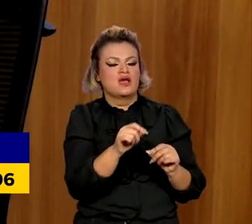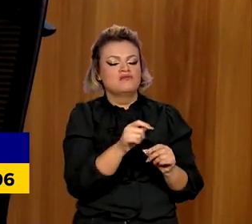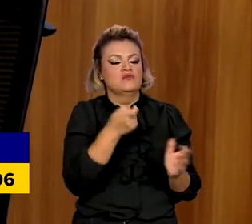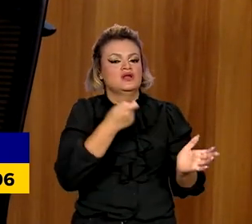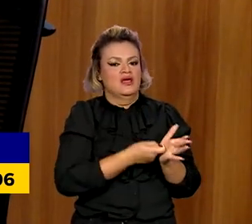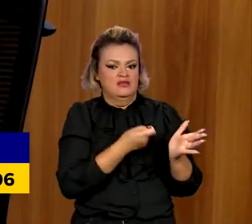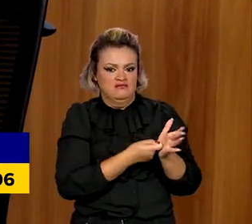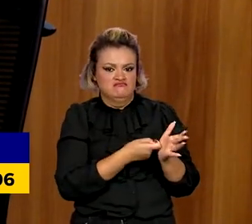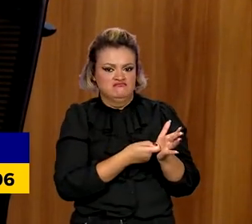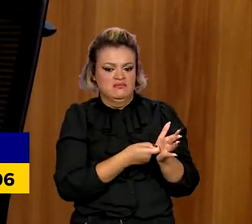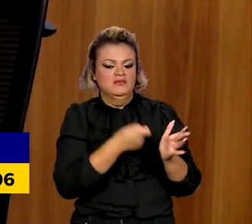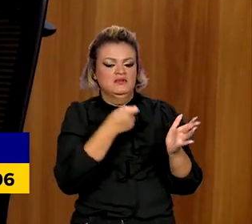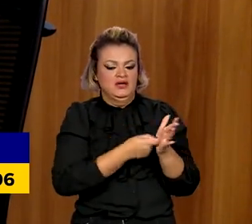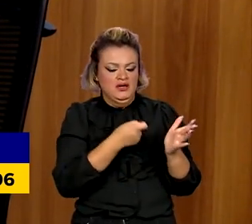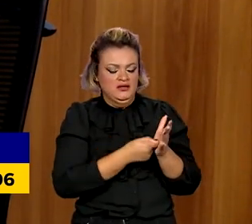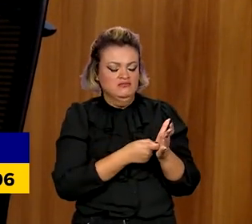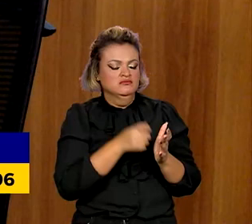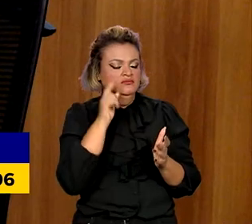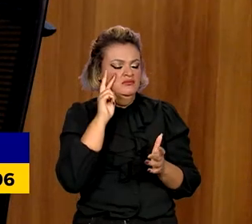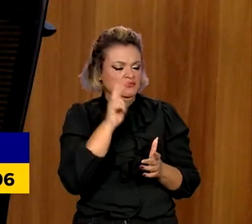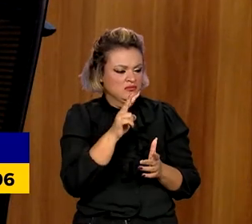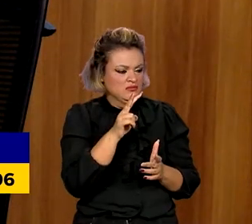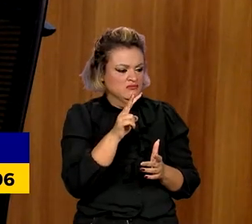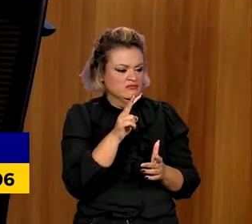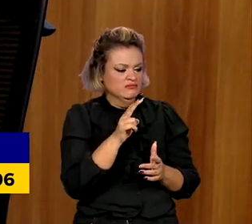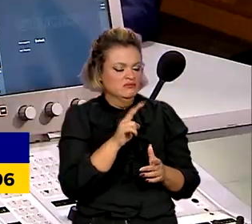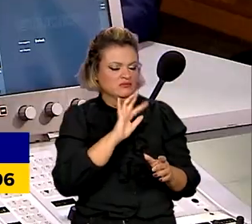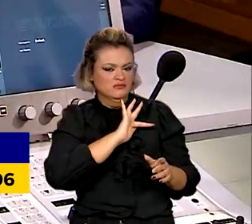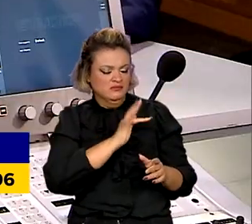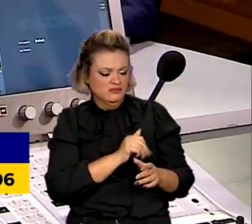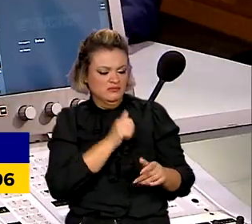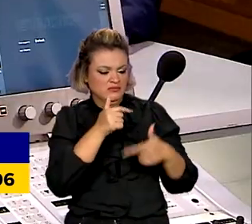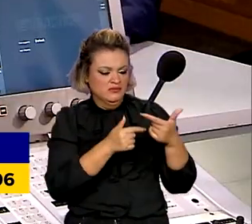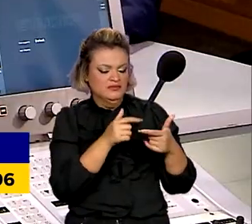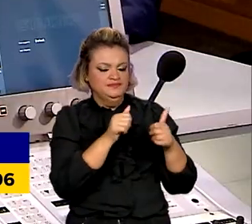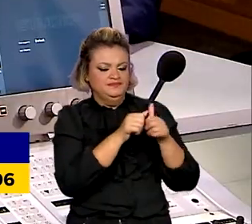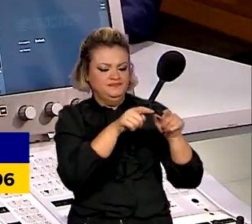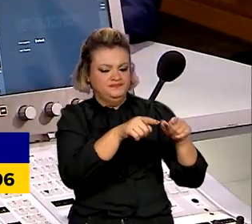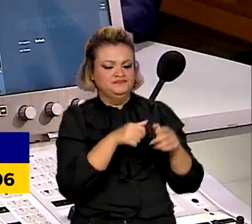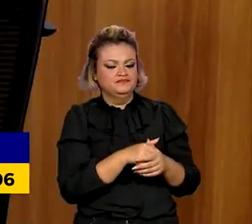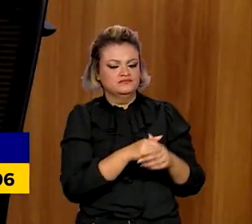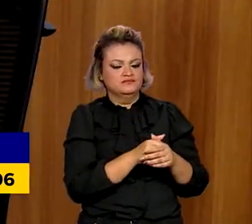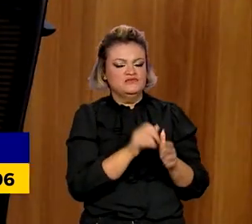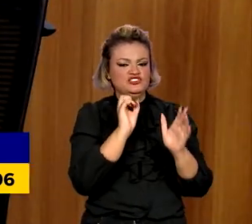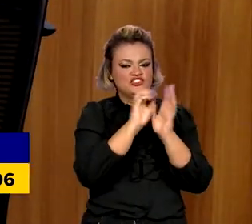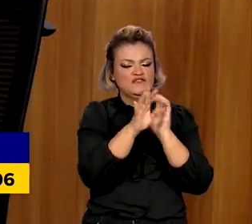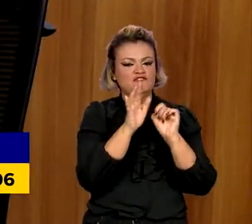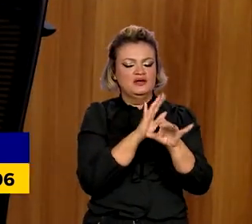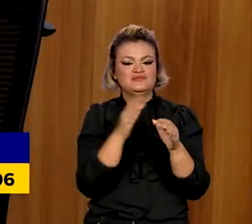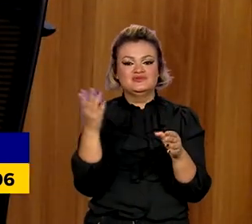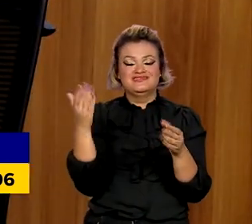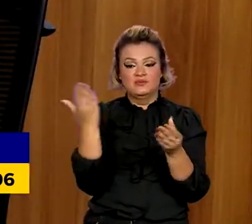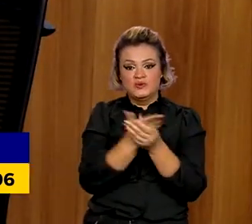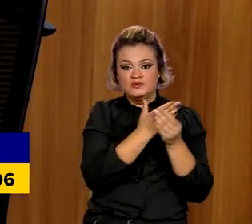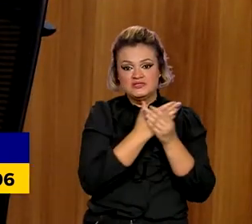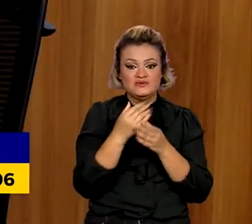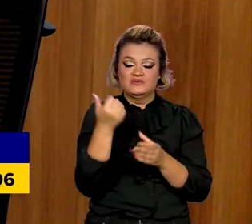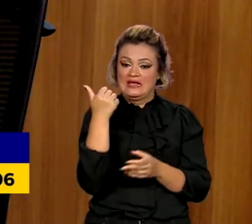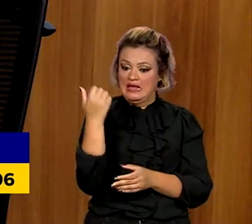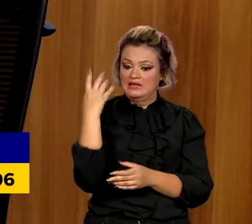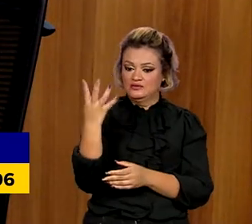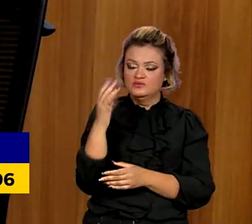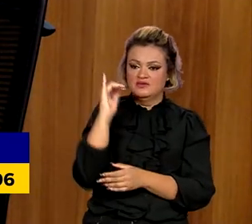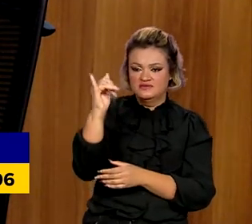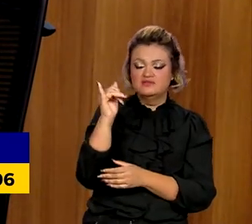obrigação e que é feita através da Fundação Nacional dos Povos Indígenas. Já encaminhamos 14 processos de terras indígenas para o presidente